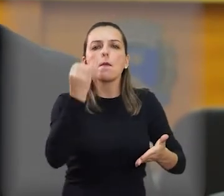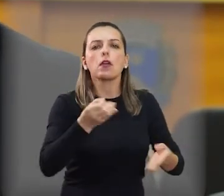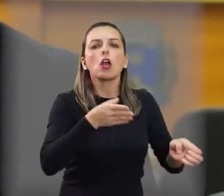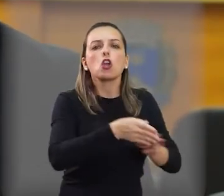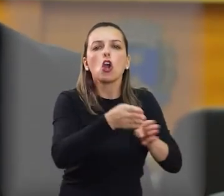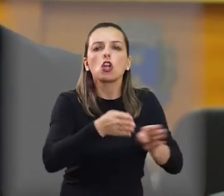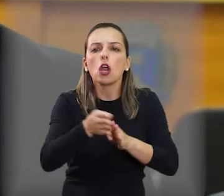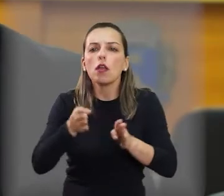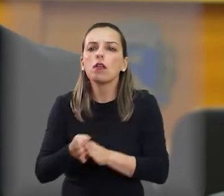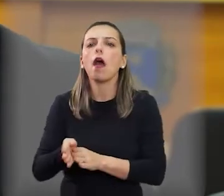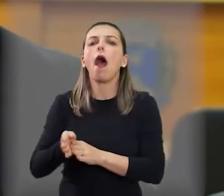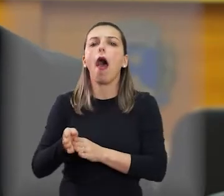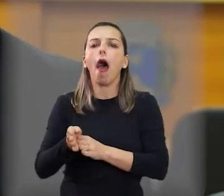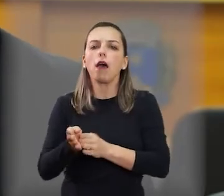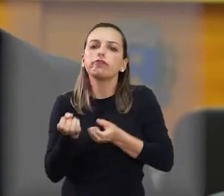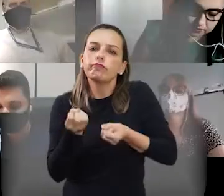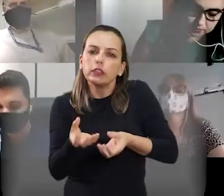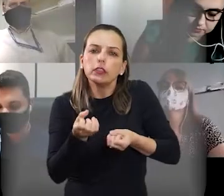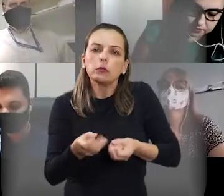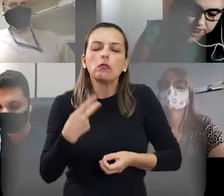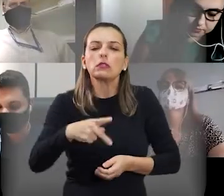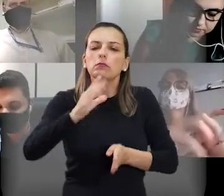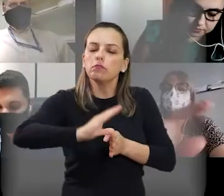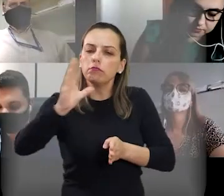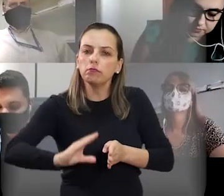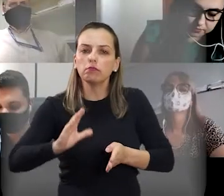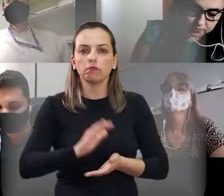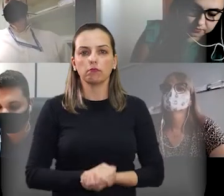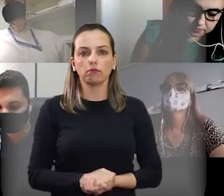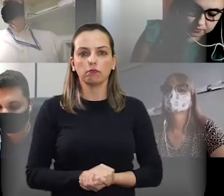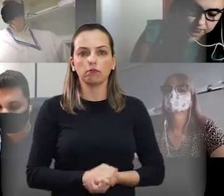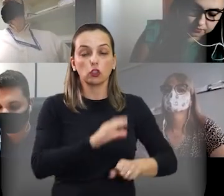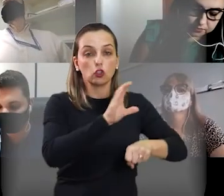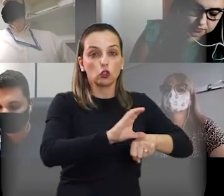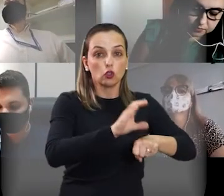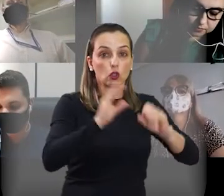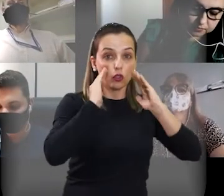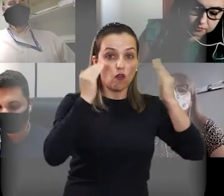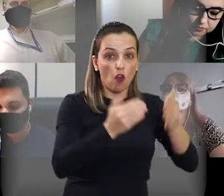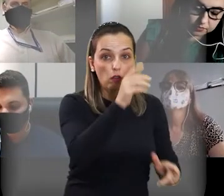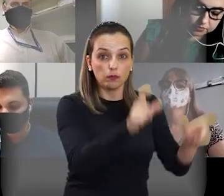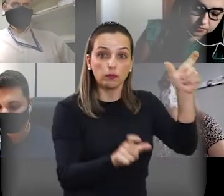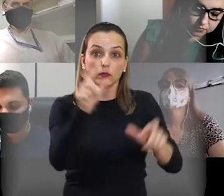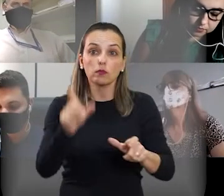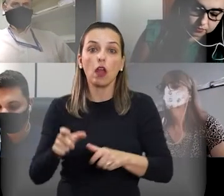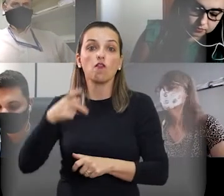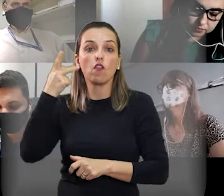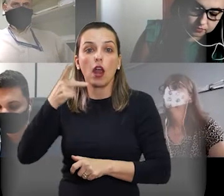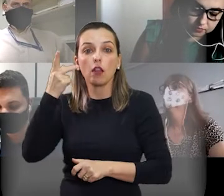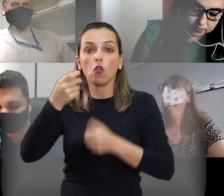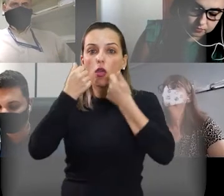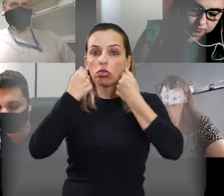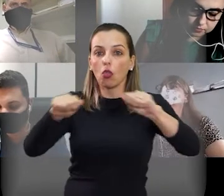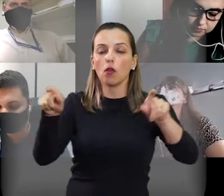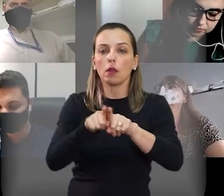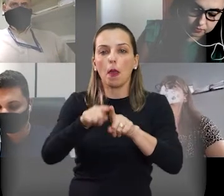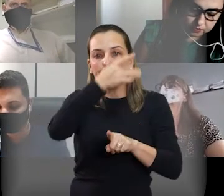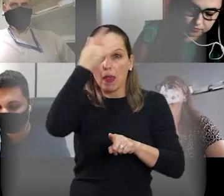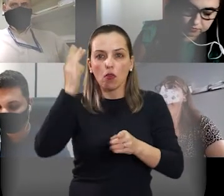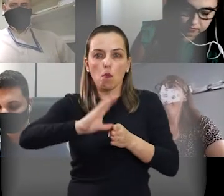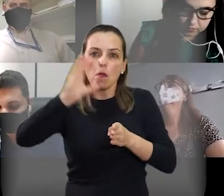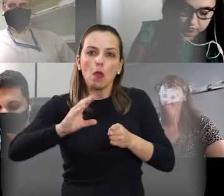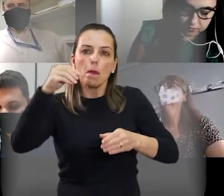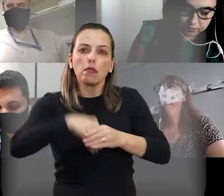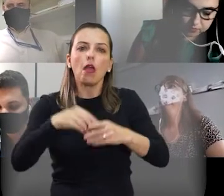vereadores da Câmara Municipal. O curso é direcionado para os vereadores, para os assessores e os demais interessados aqui da Câmara,